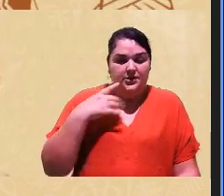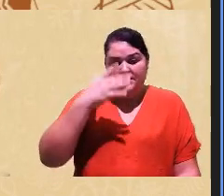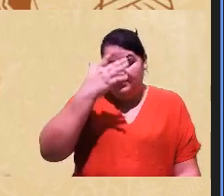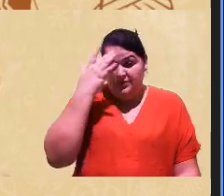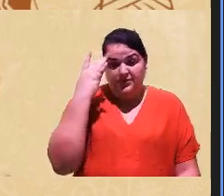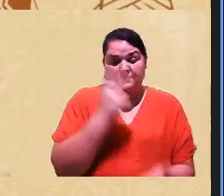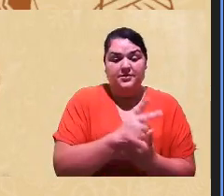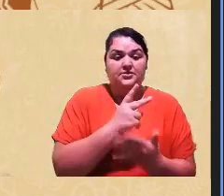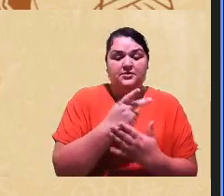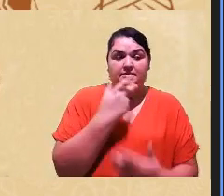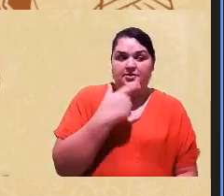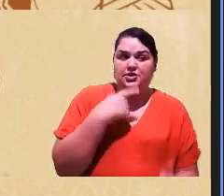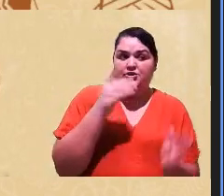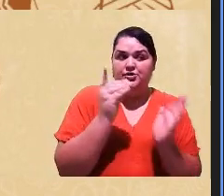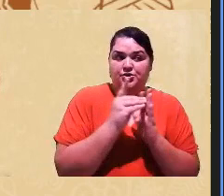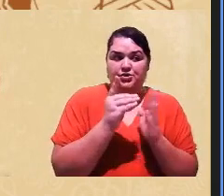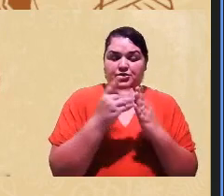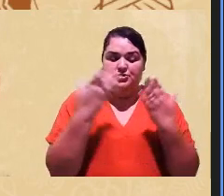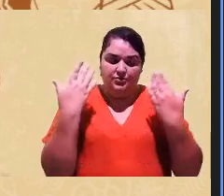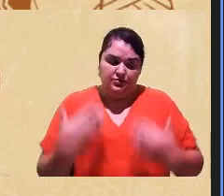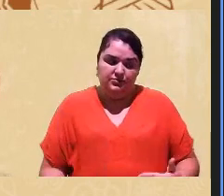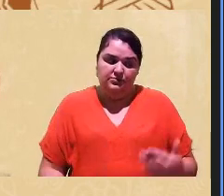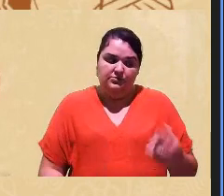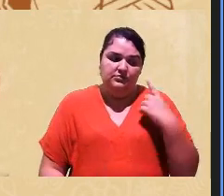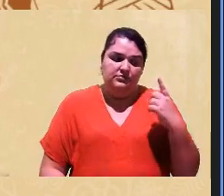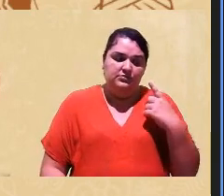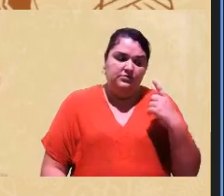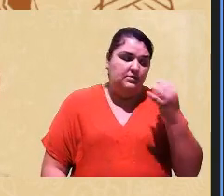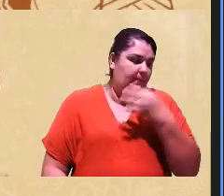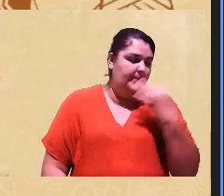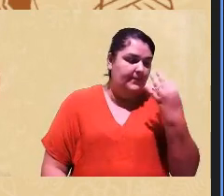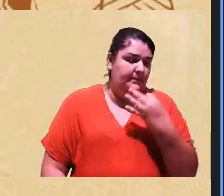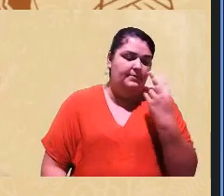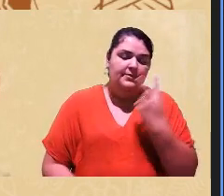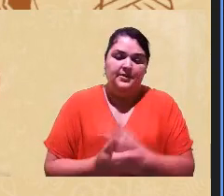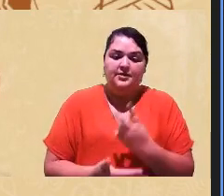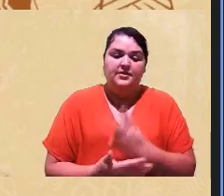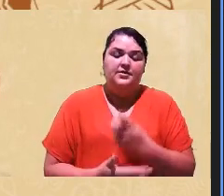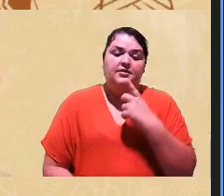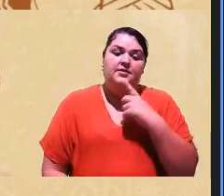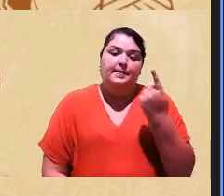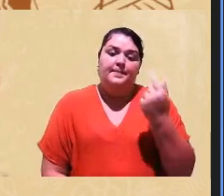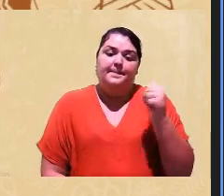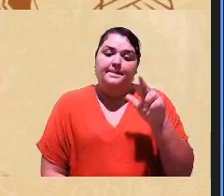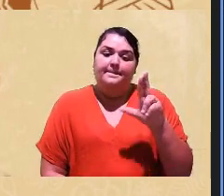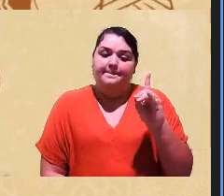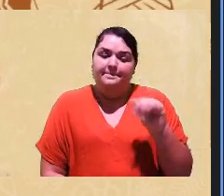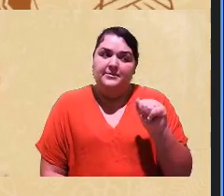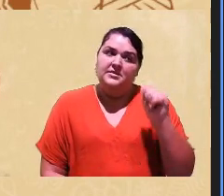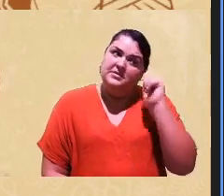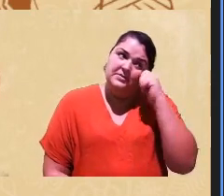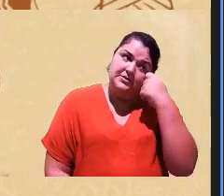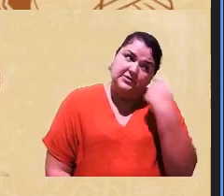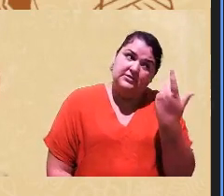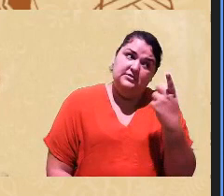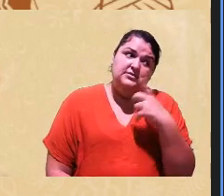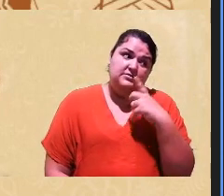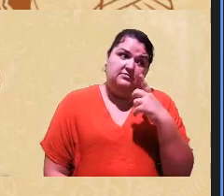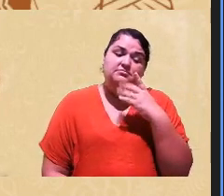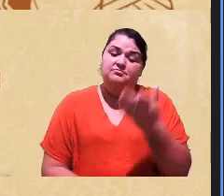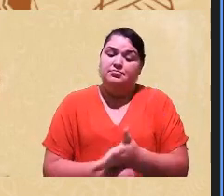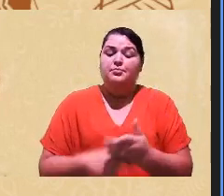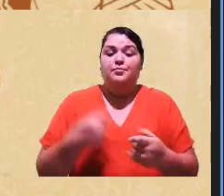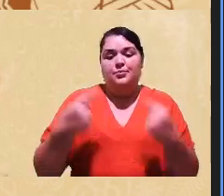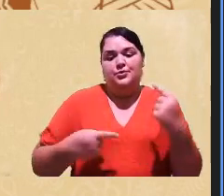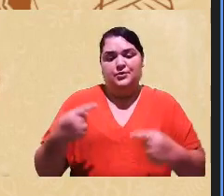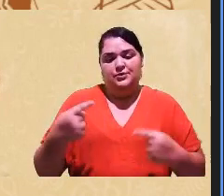diga eu sou indígena e vim aqui nas cotas raciais me autodeclaro da cor parda ou preta vai entrar na política né então